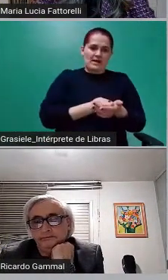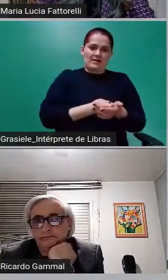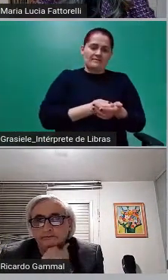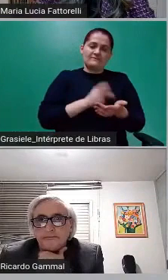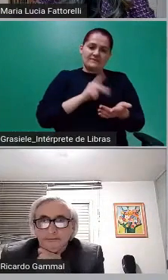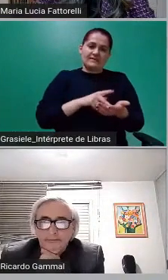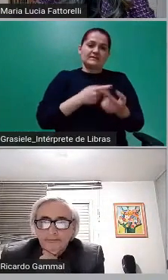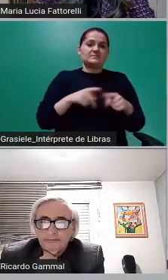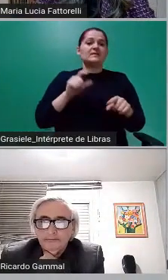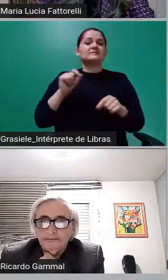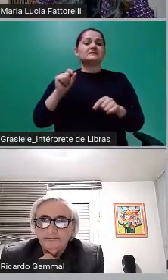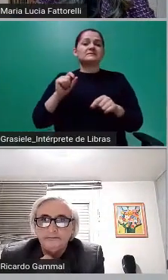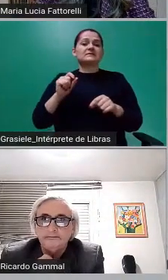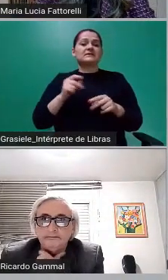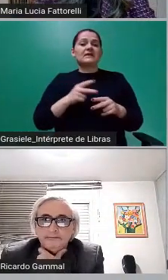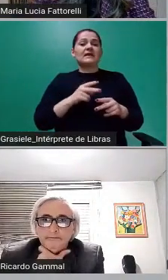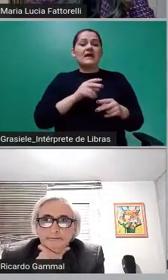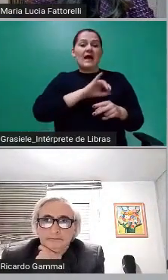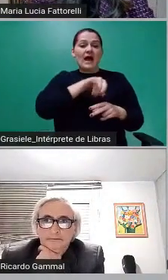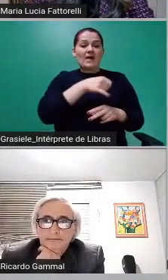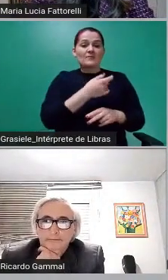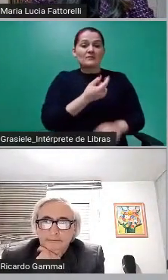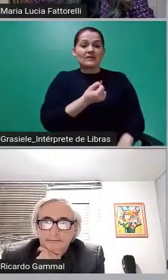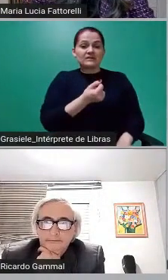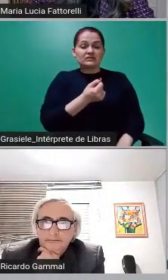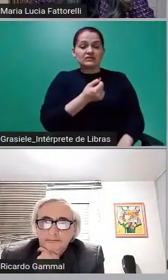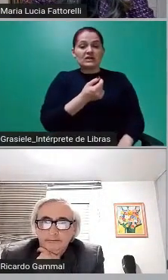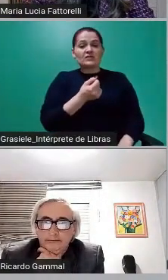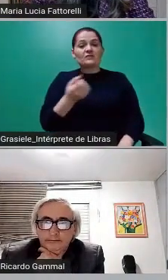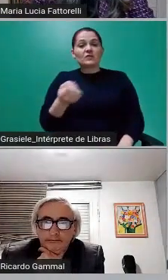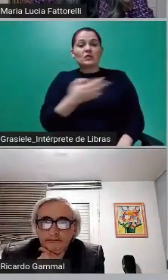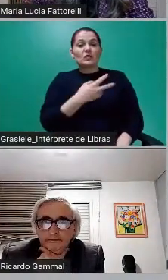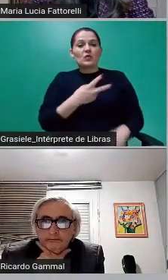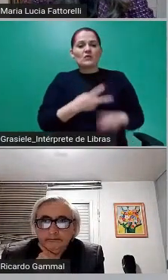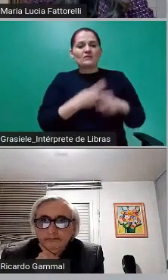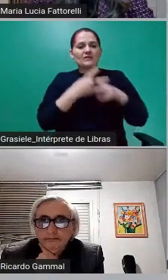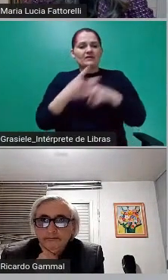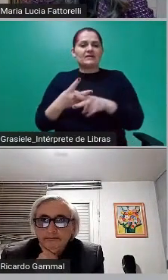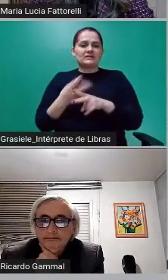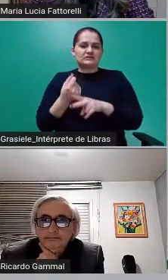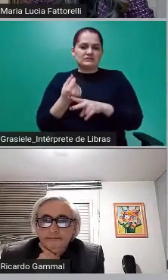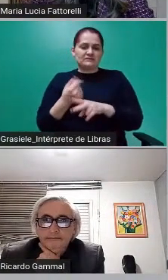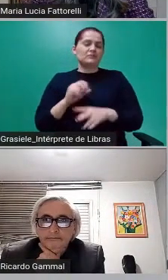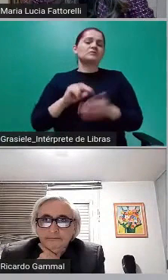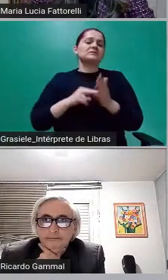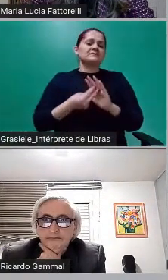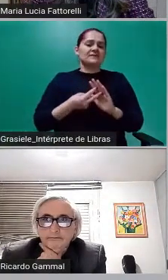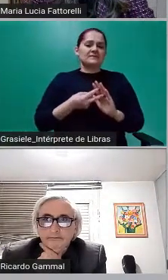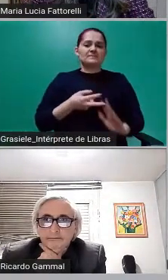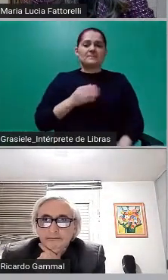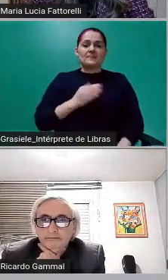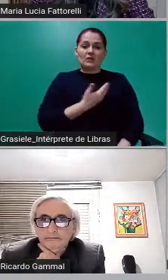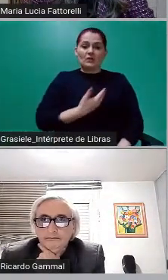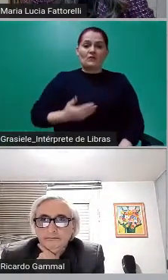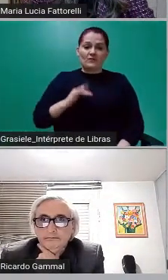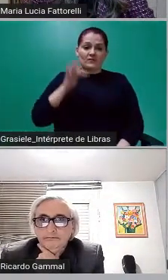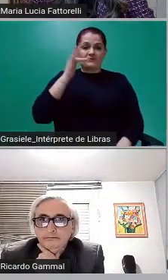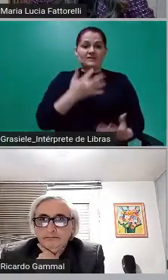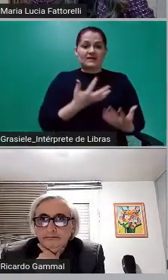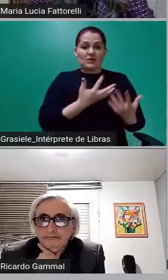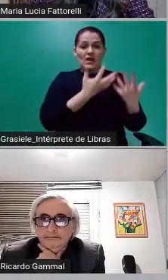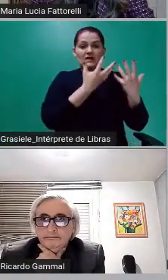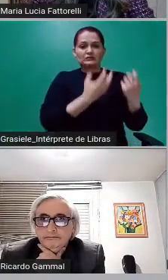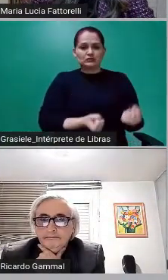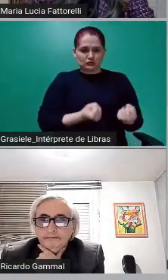pela União, ou seja, a União assume a dívida de São Paulo e São Paulo passa a dever